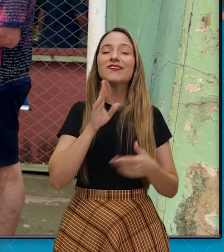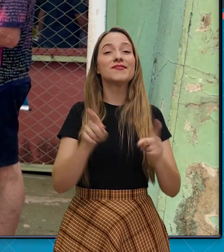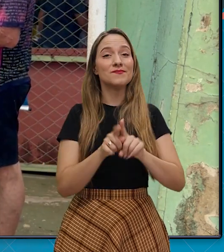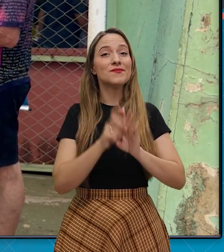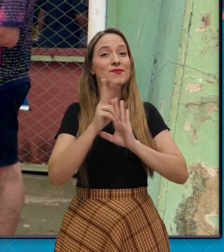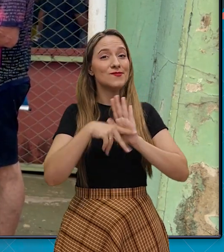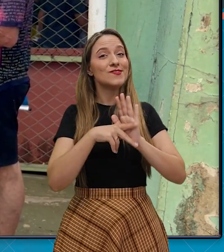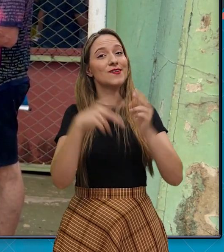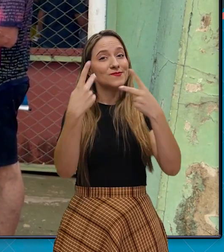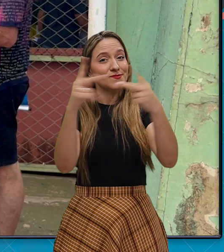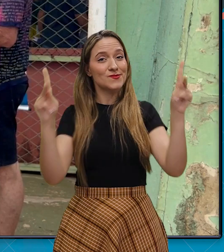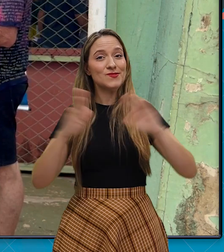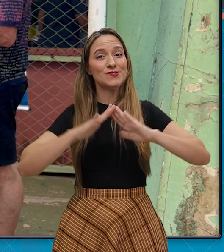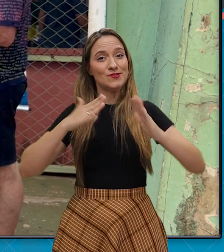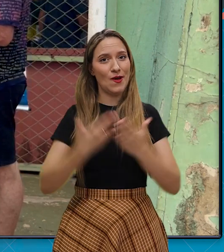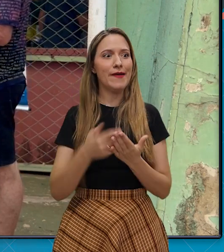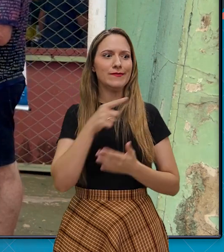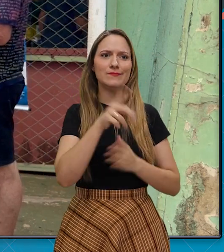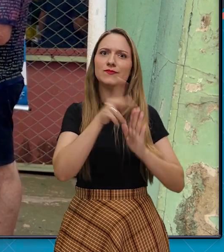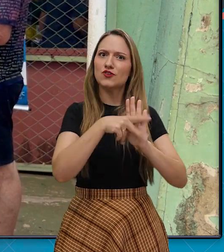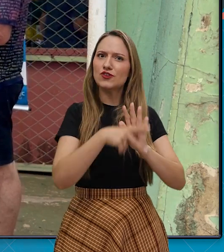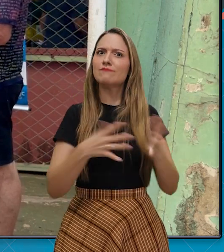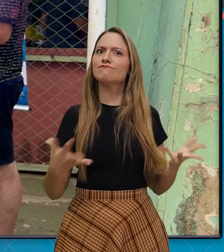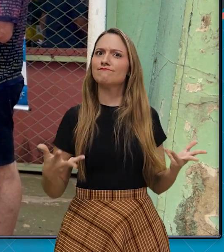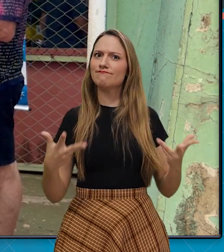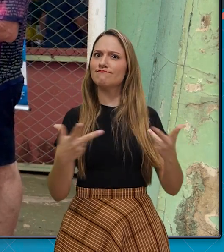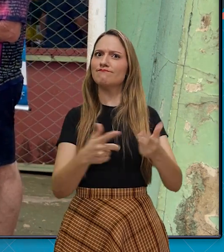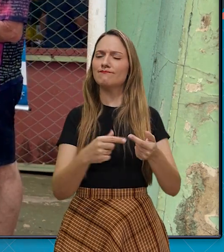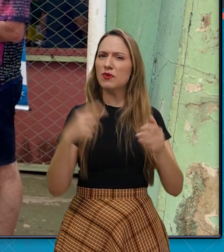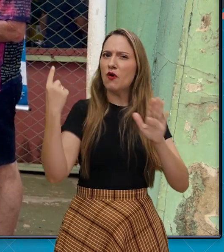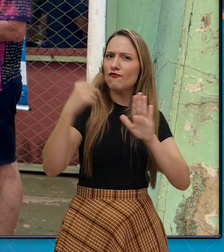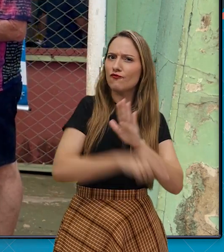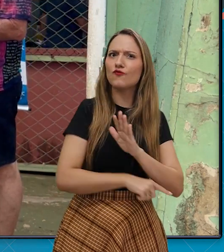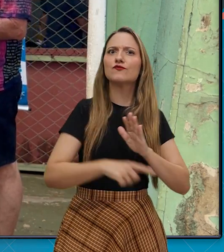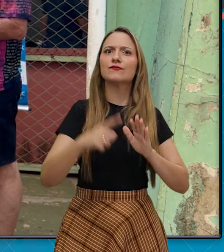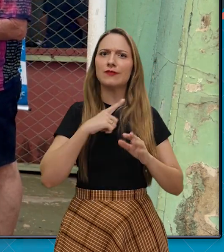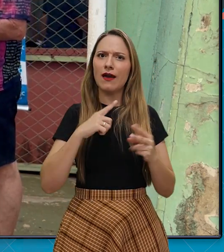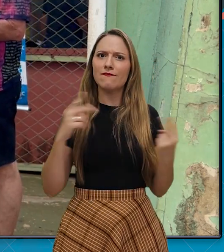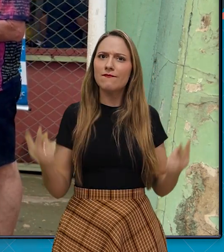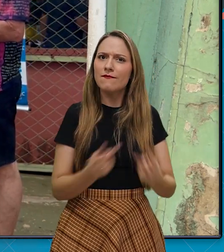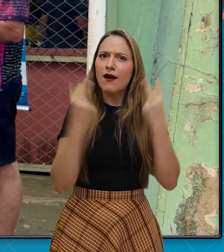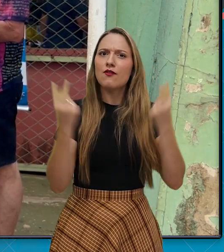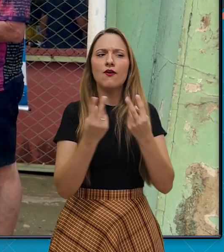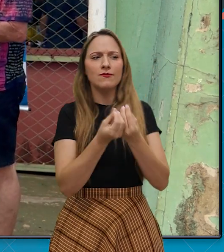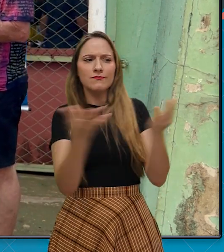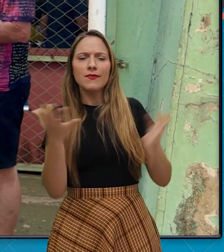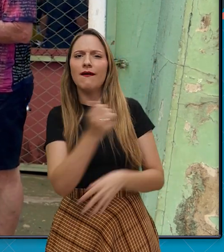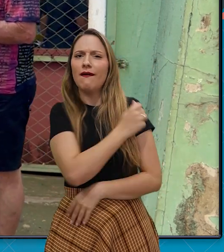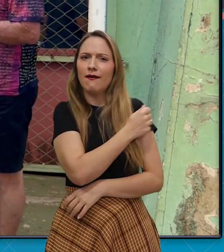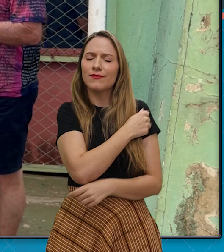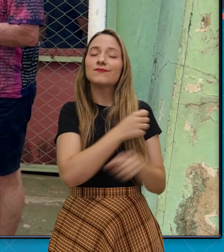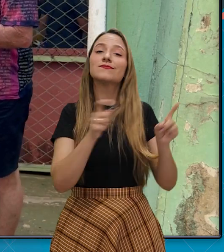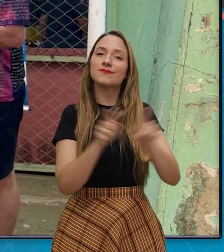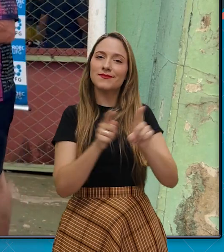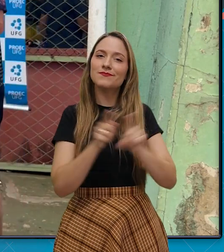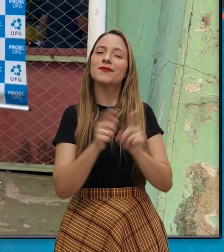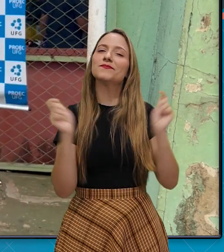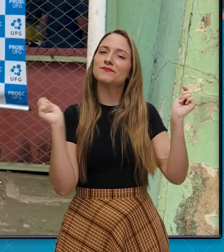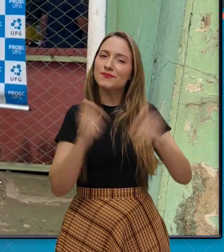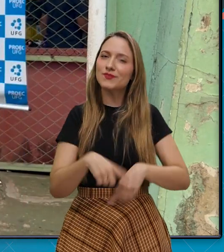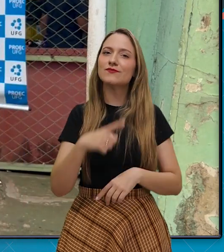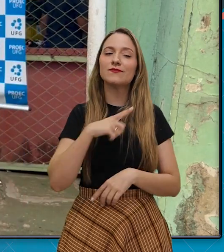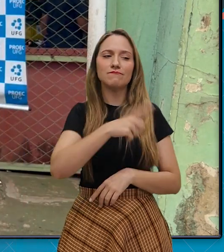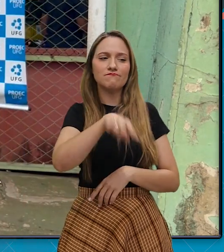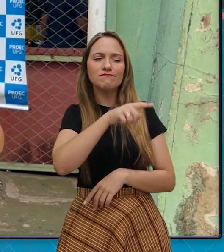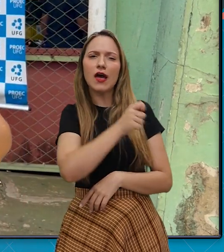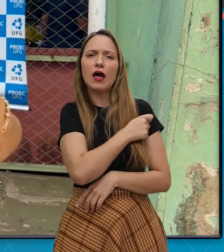projeto para dentro da sua escola. É um projeto muito grande, é um projeto que agrega muito valores para os meninos e também